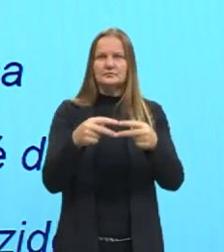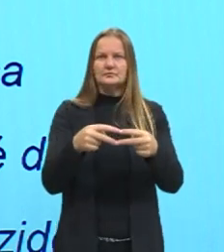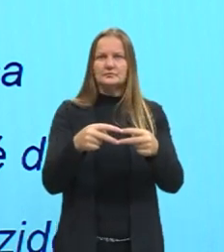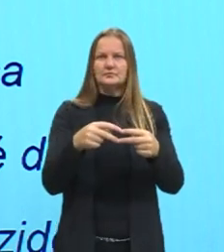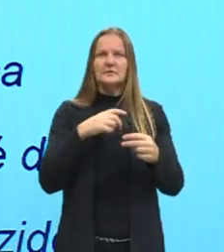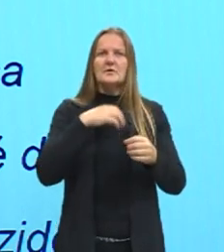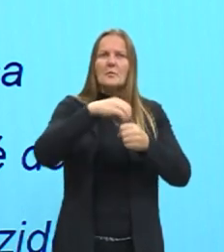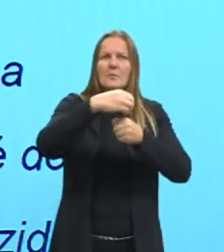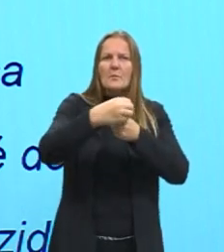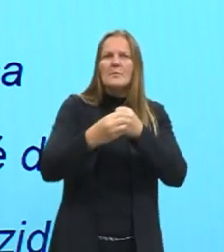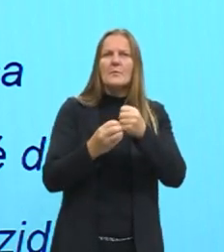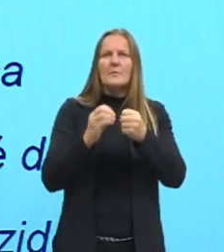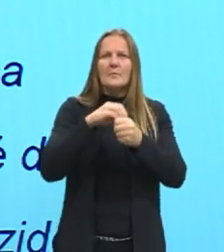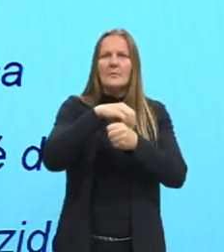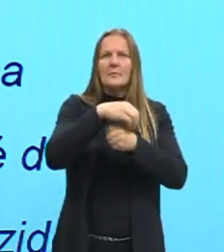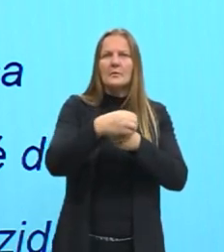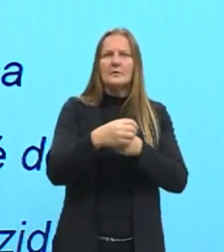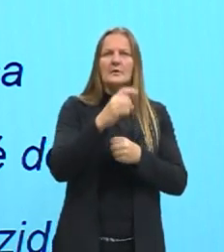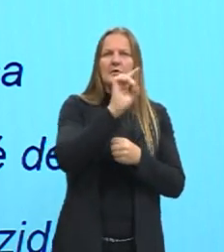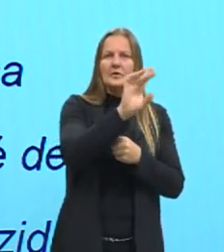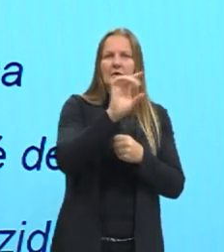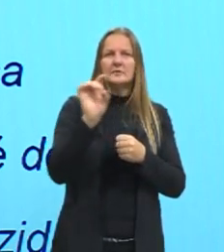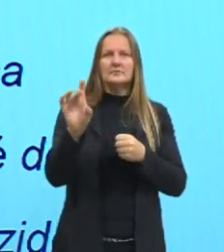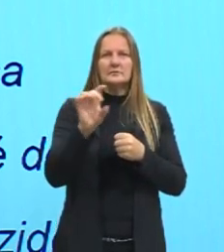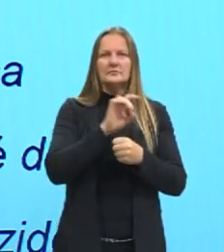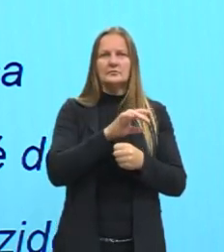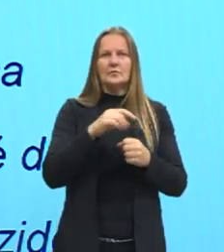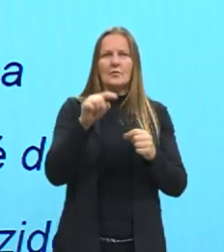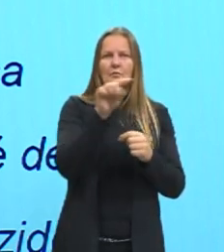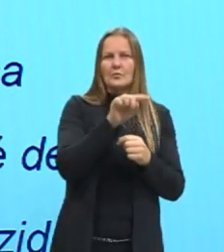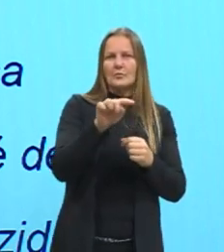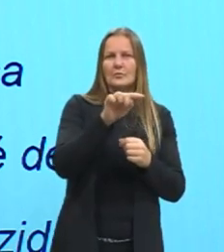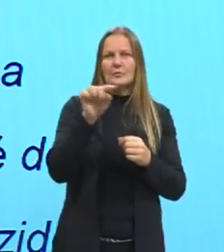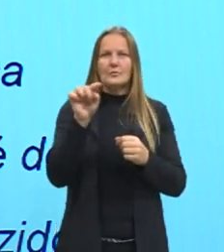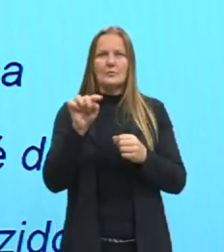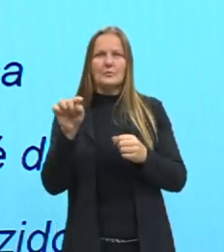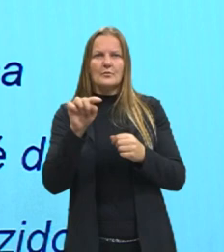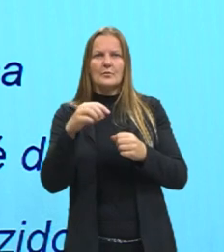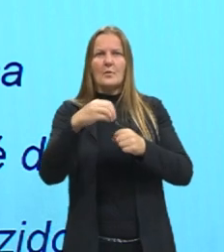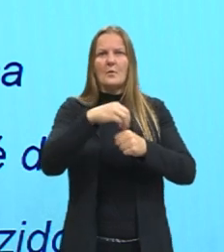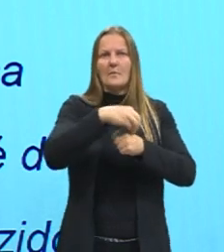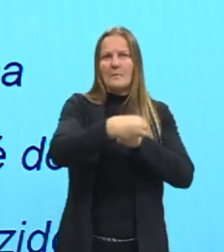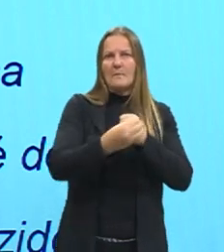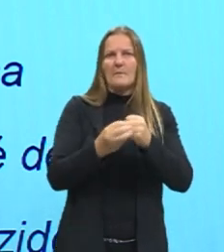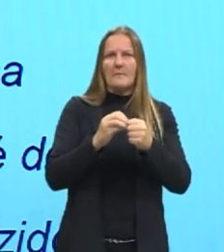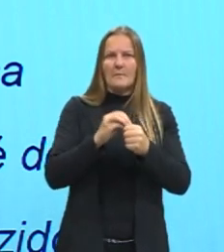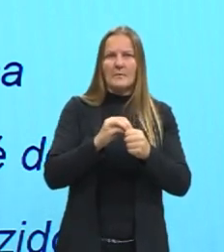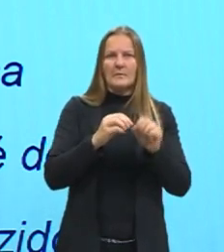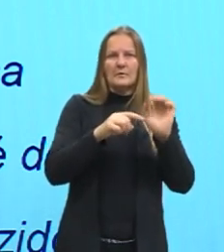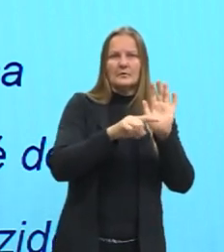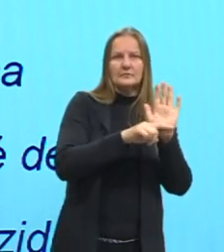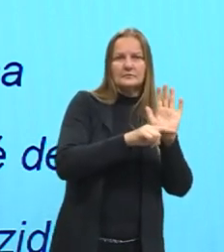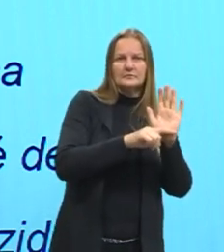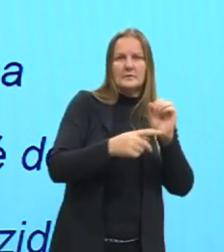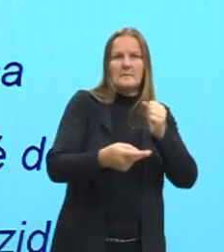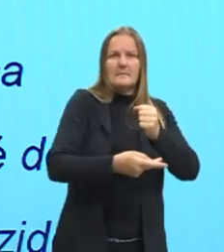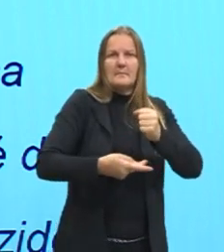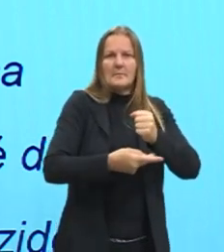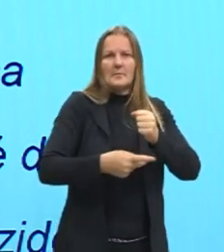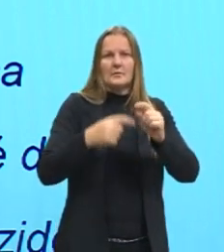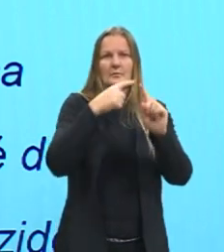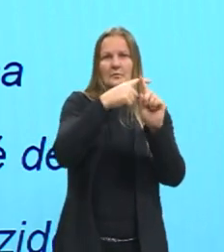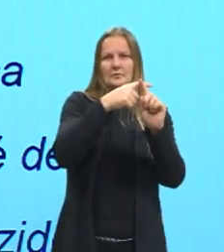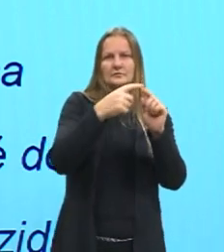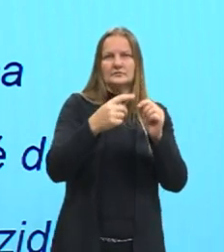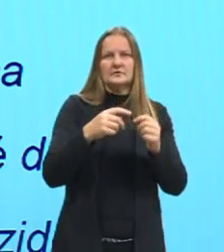várias moléculas, cada um desses ovais aqui são uma molécula. Então, eu tenho o polo negativo de uma, o polo positivo de outra.